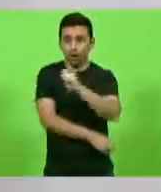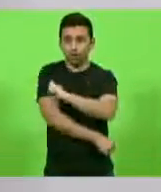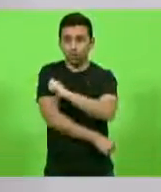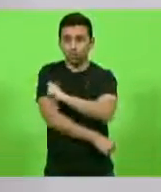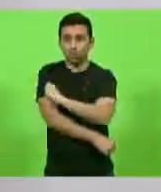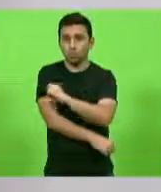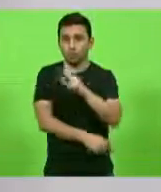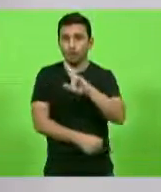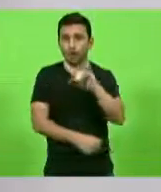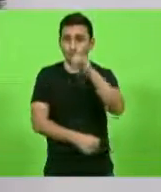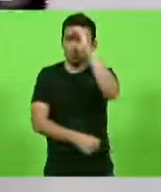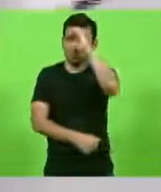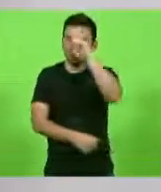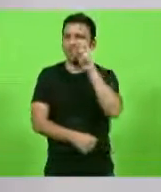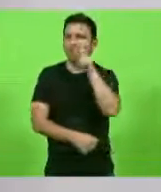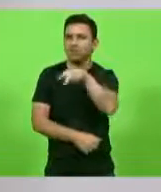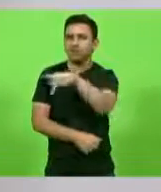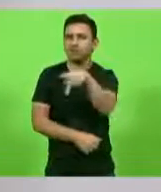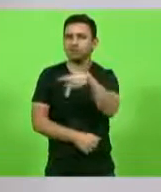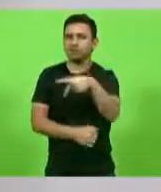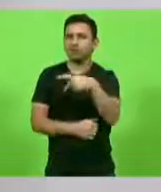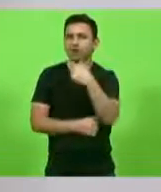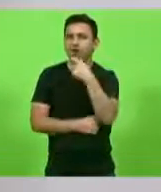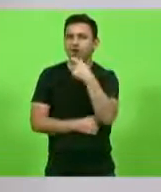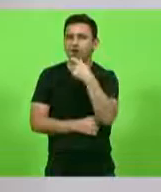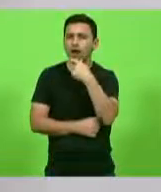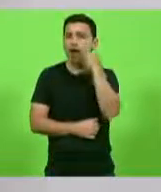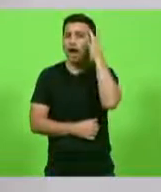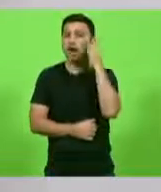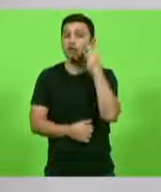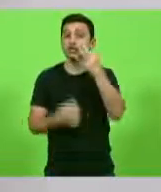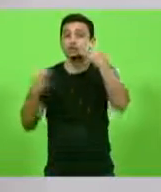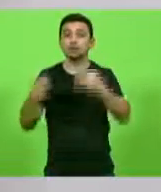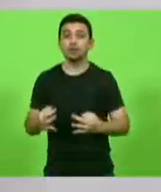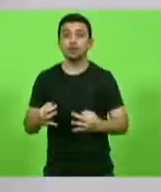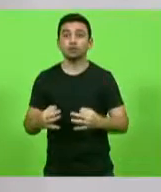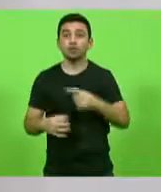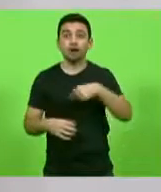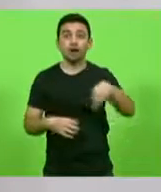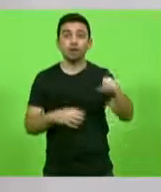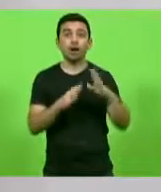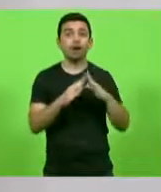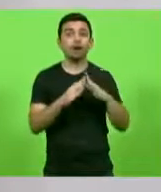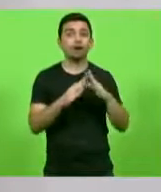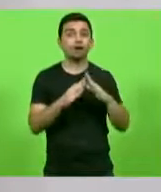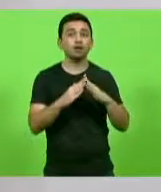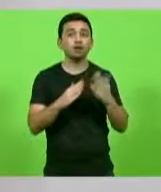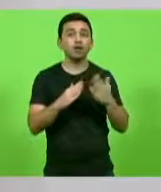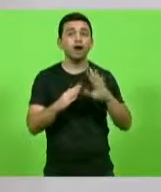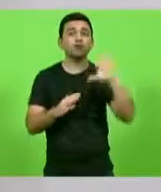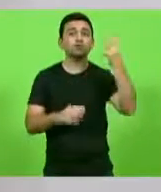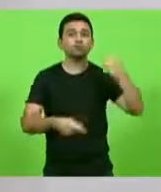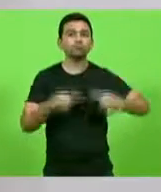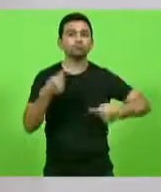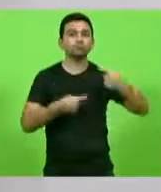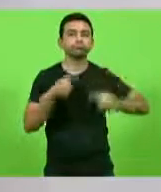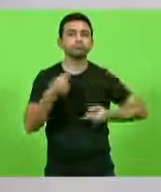para aprender, e aí ele olha o professor ensinando aquilo, ele acha que aquilo está certo e volta para casa. O vai causar? Conflito familiar,